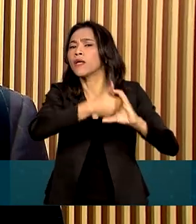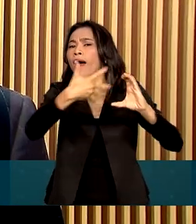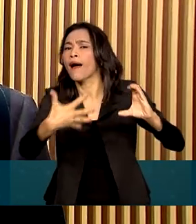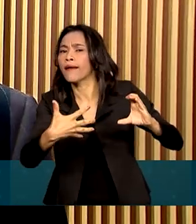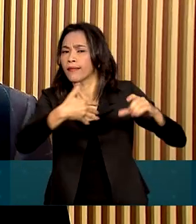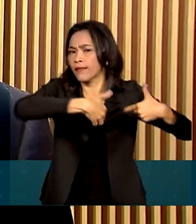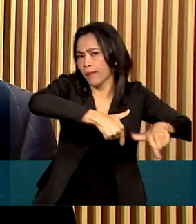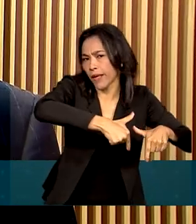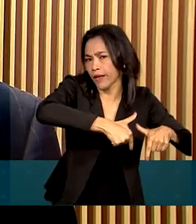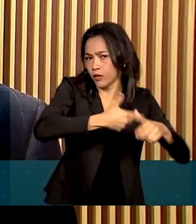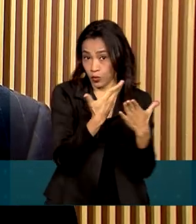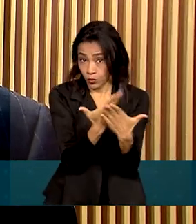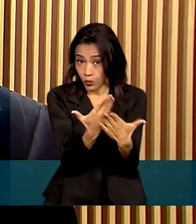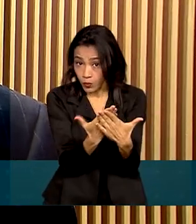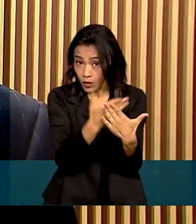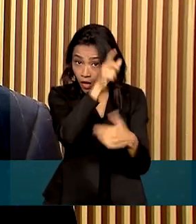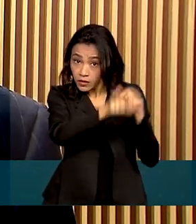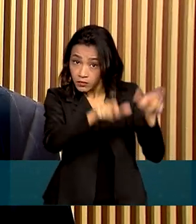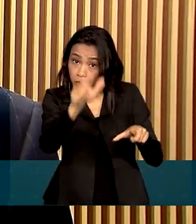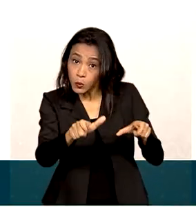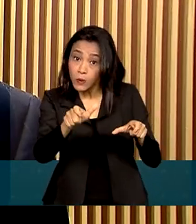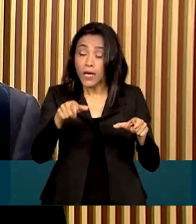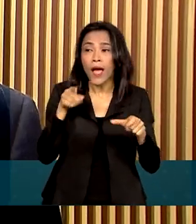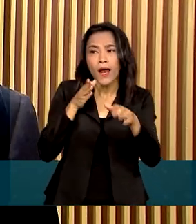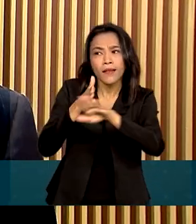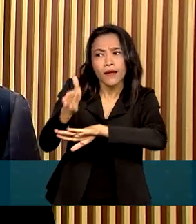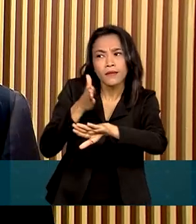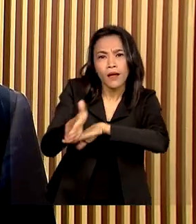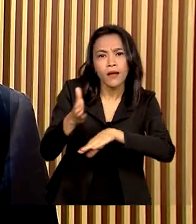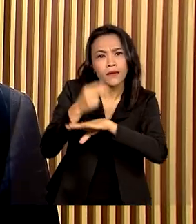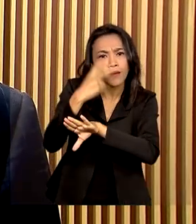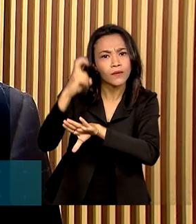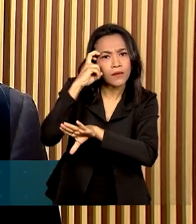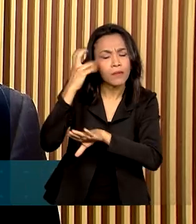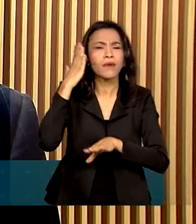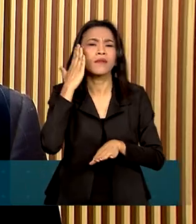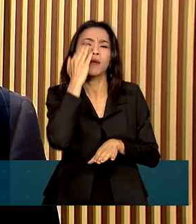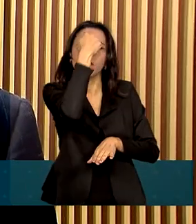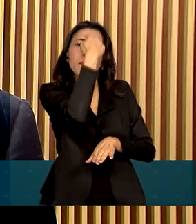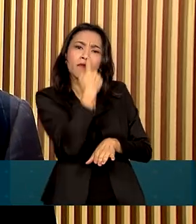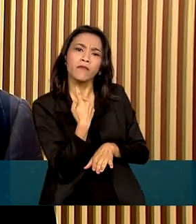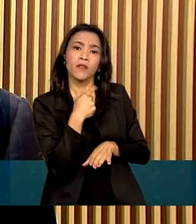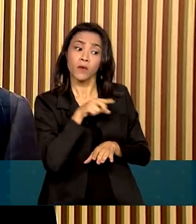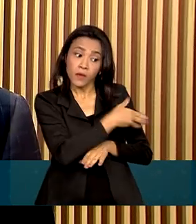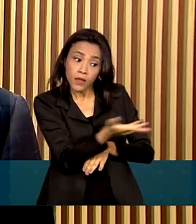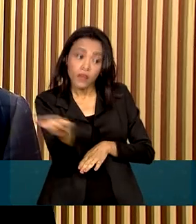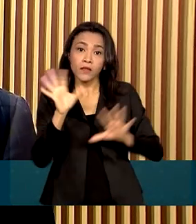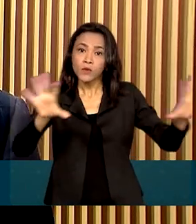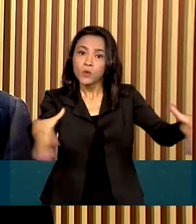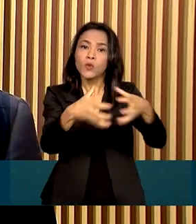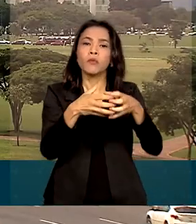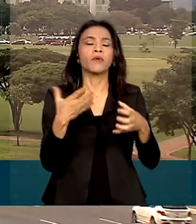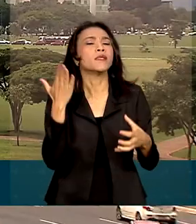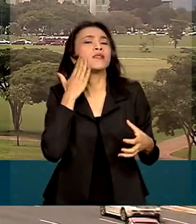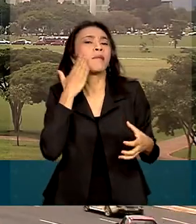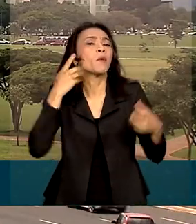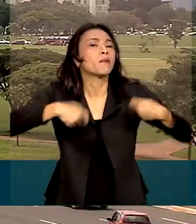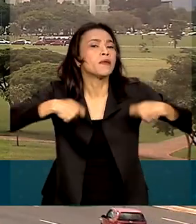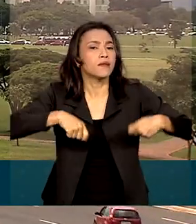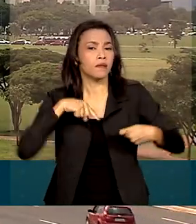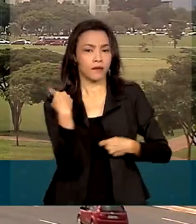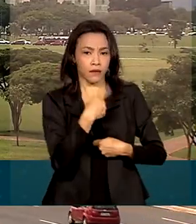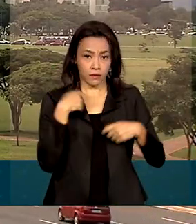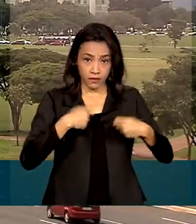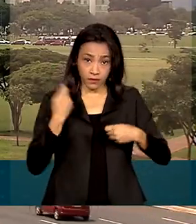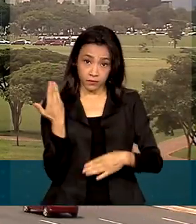trabalham, estudam, elas consomem cultura, para ter um perfil dessa população, saber o que ela precisa e o que a gente tem que fazer. Segundo o